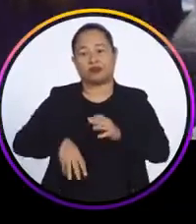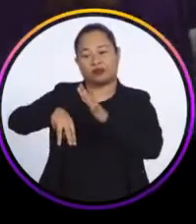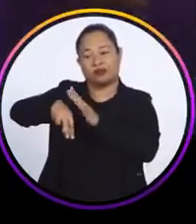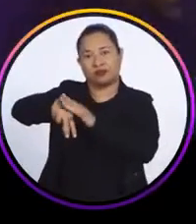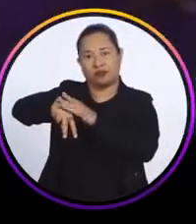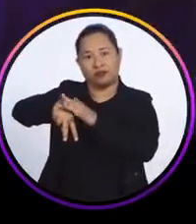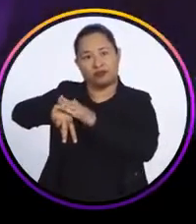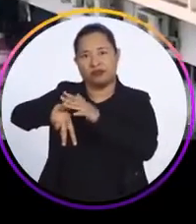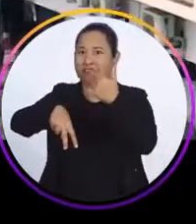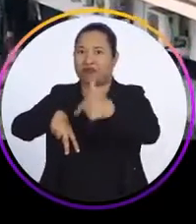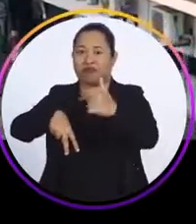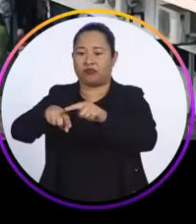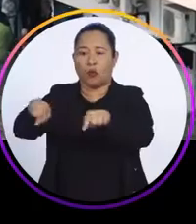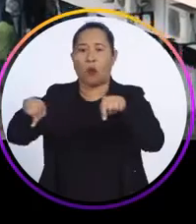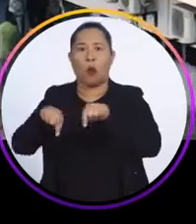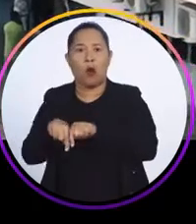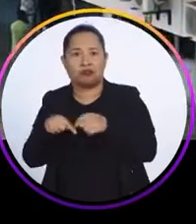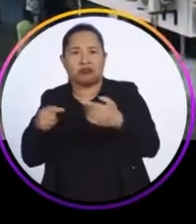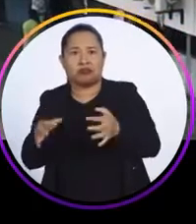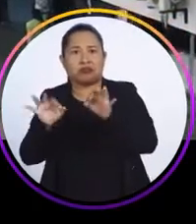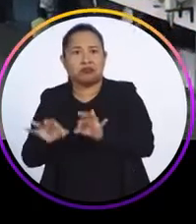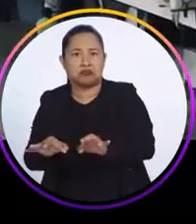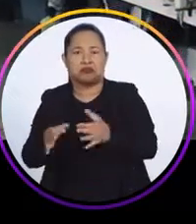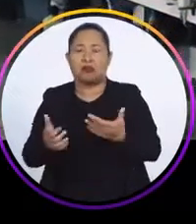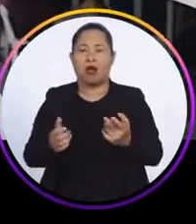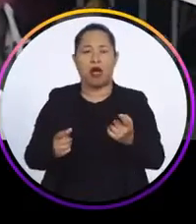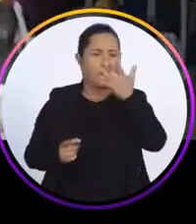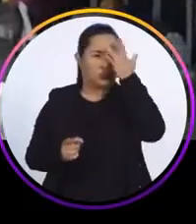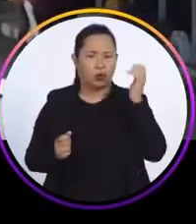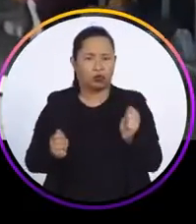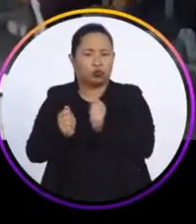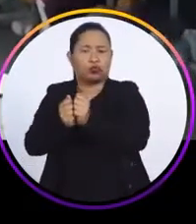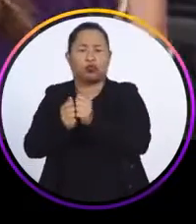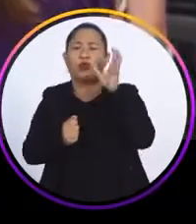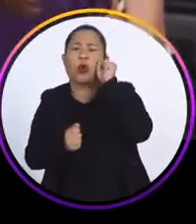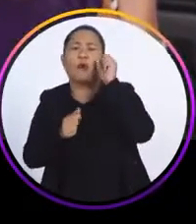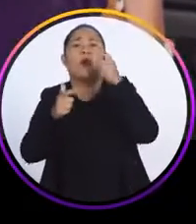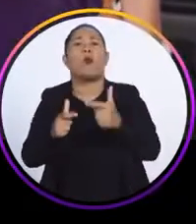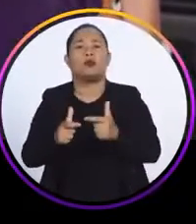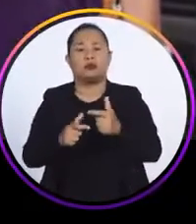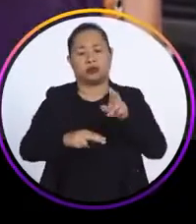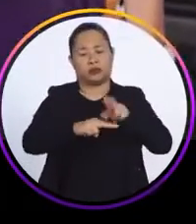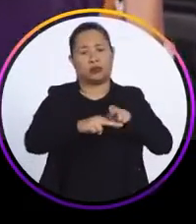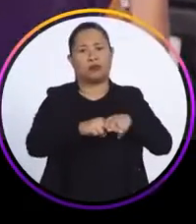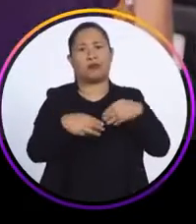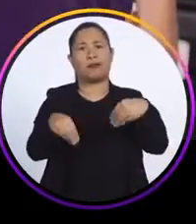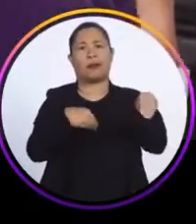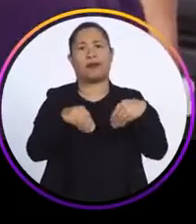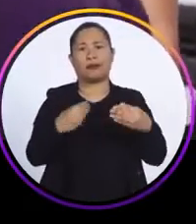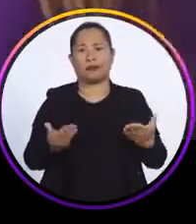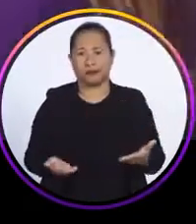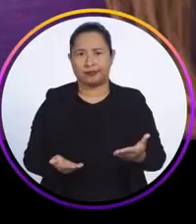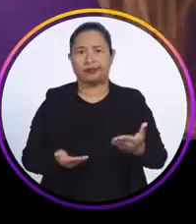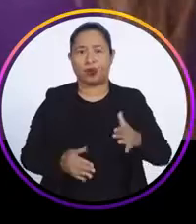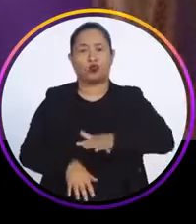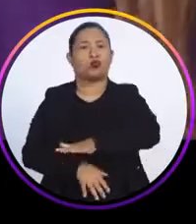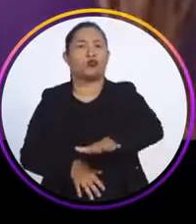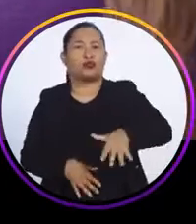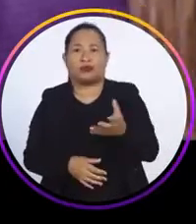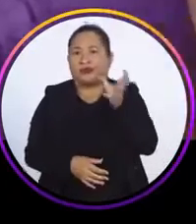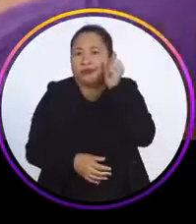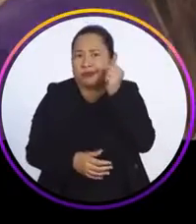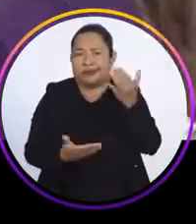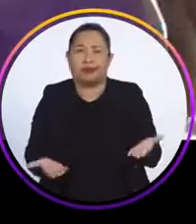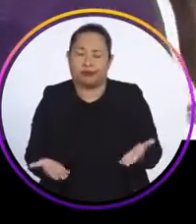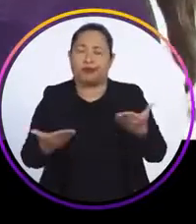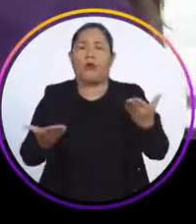pacientes, né, que não tem um quarto adequado. E o acompanhante, ele dorme aonde? Ou na cadeira de plástico ou no No chão